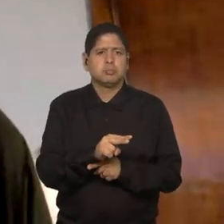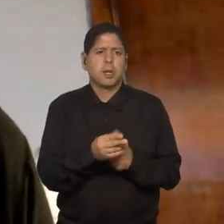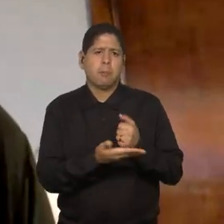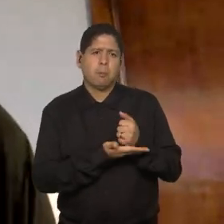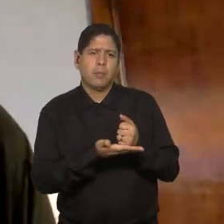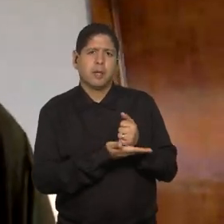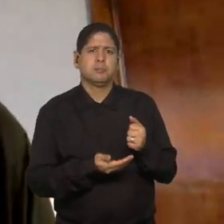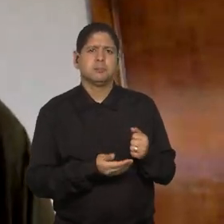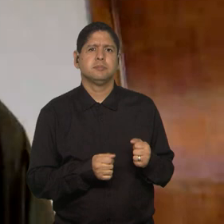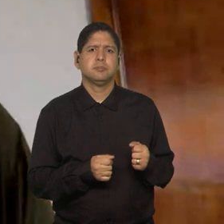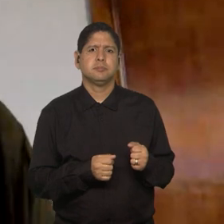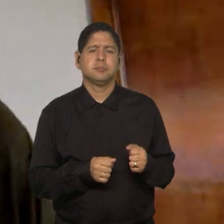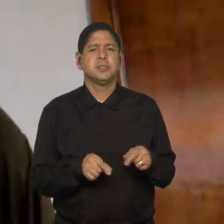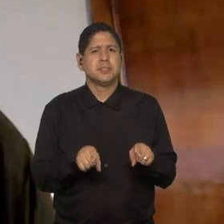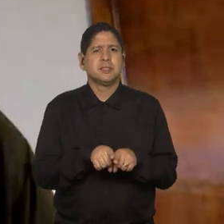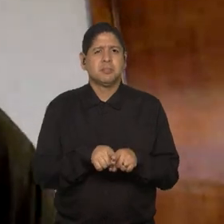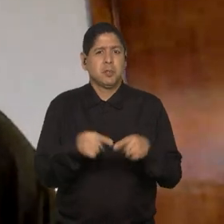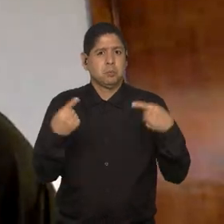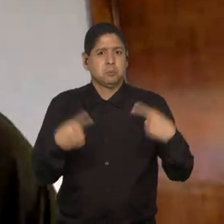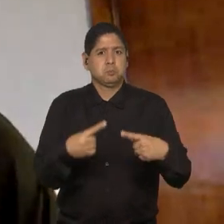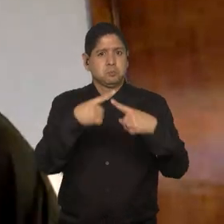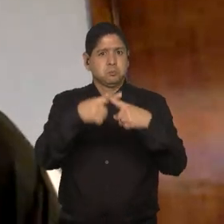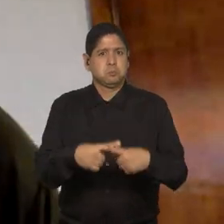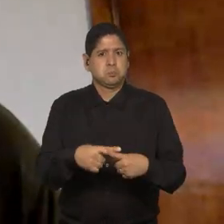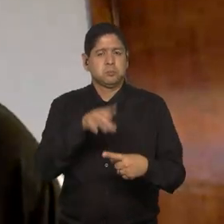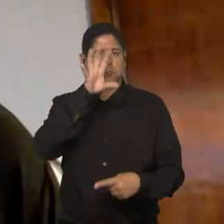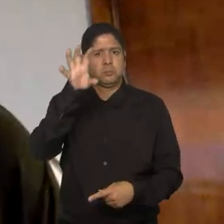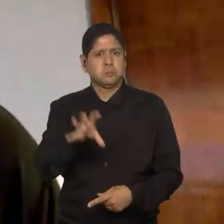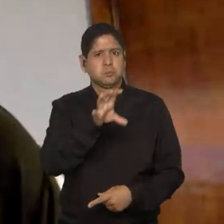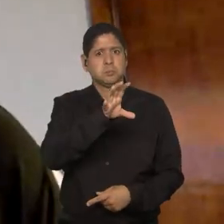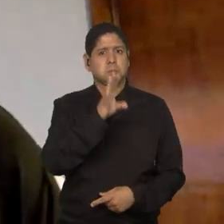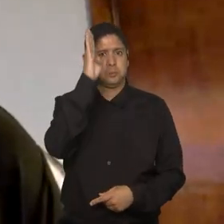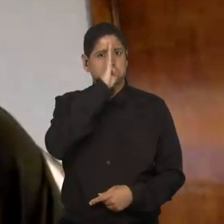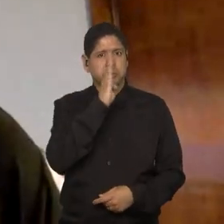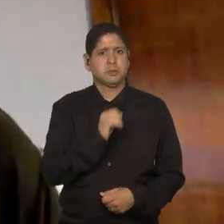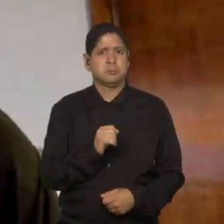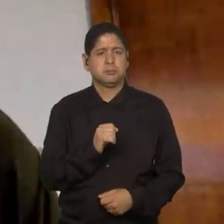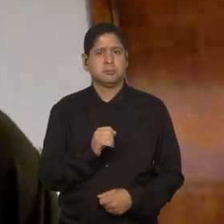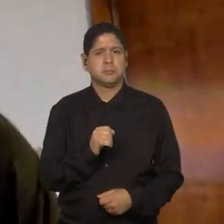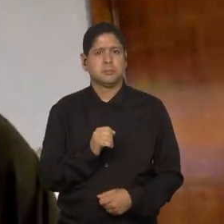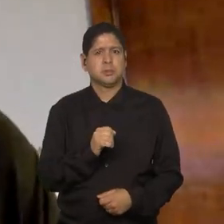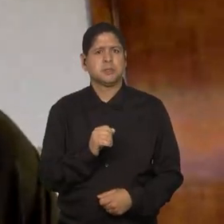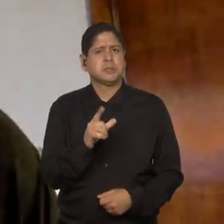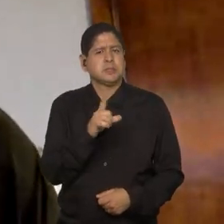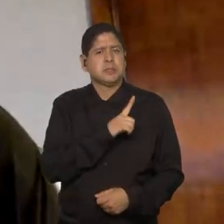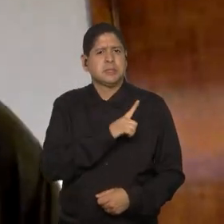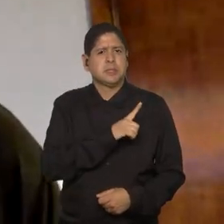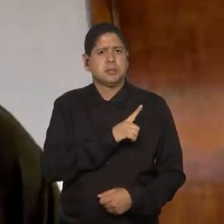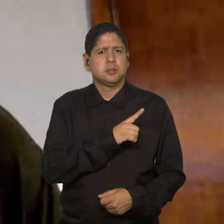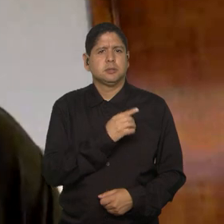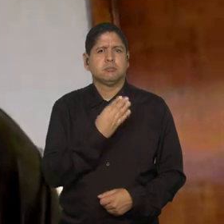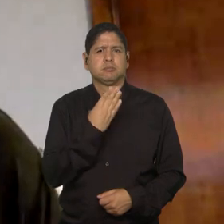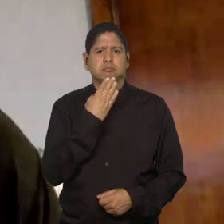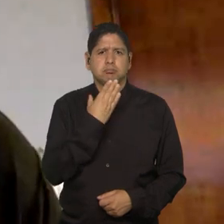ter campeonatos nacionais, que tivessem clubes,